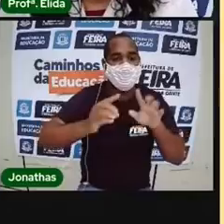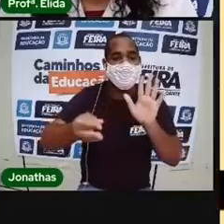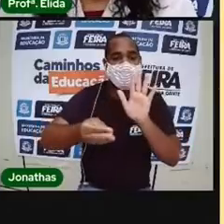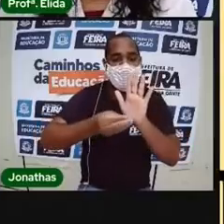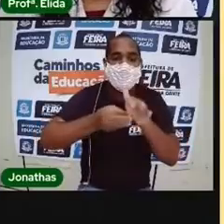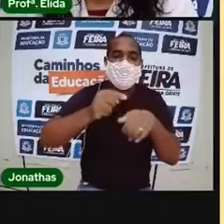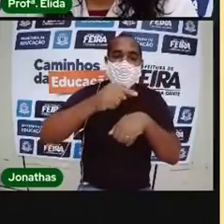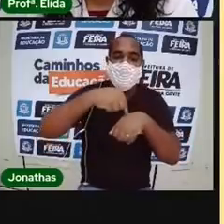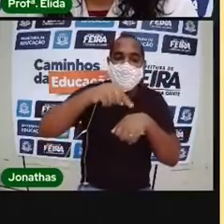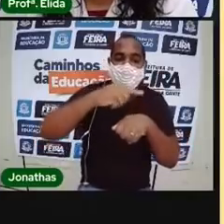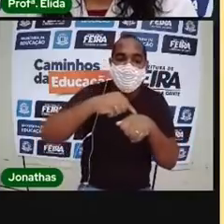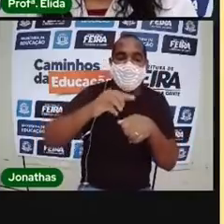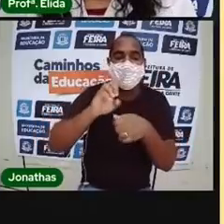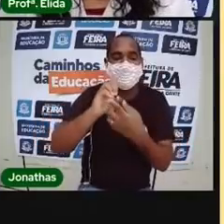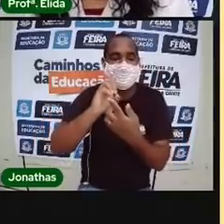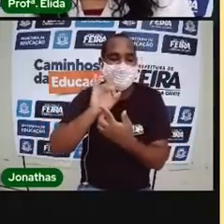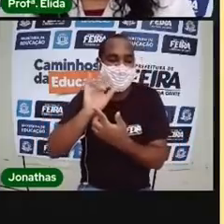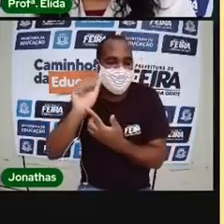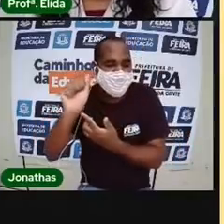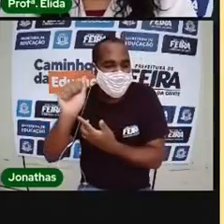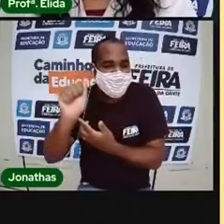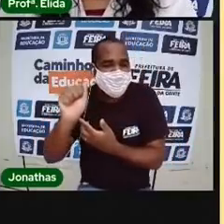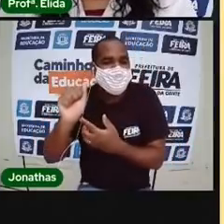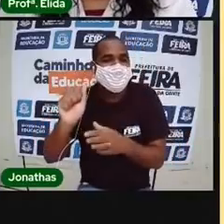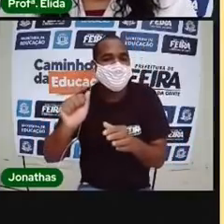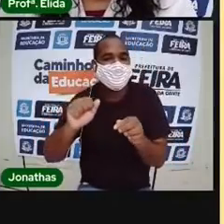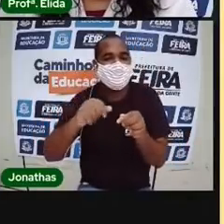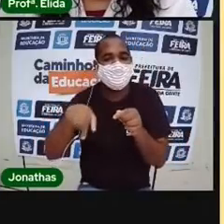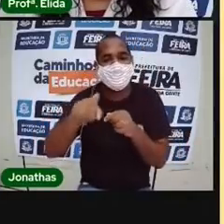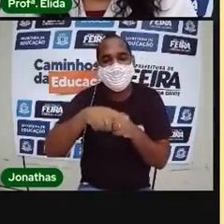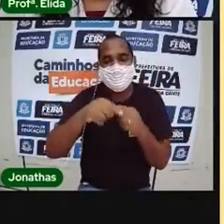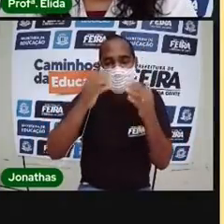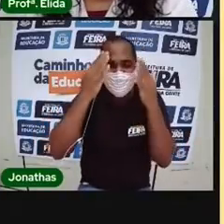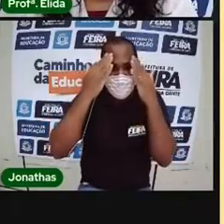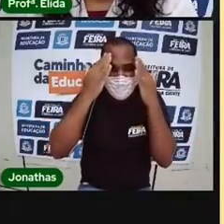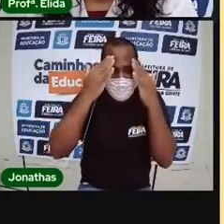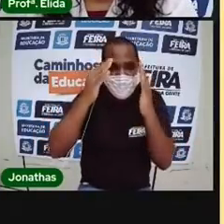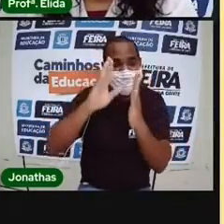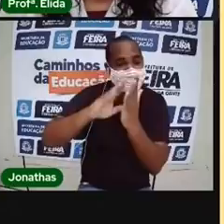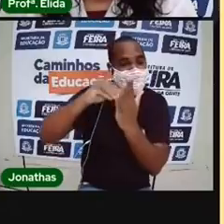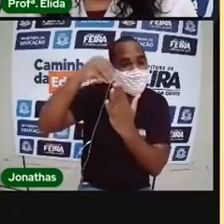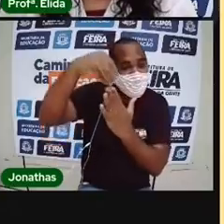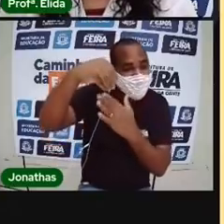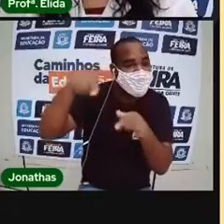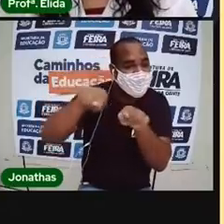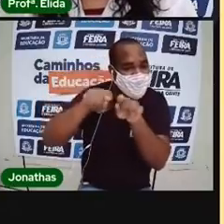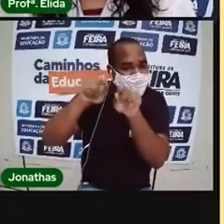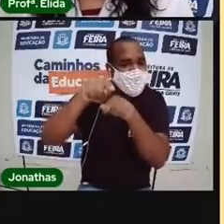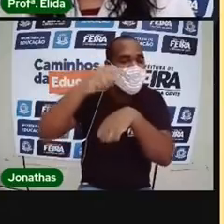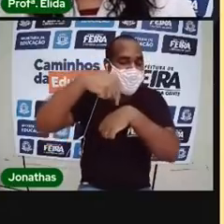horas, em dias. E é para isso que serve o calendário e o relógio também.